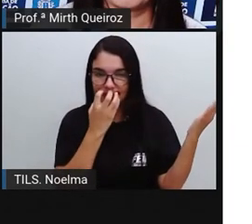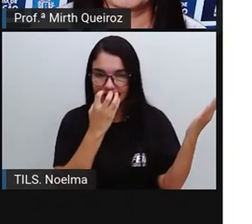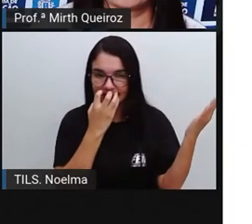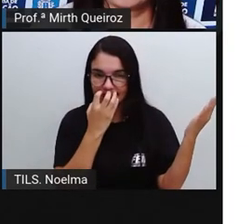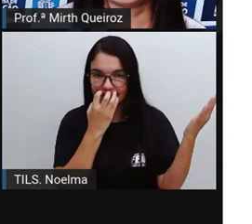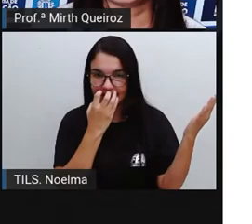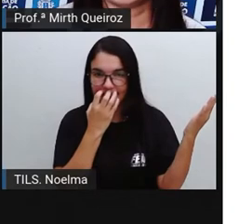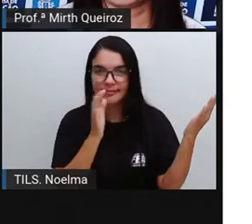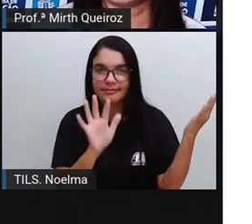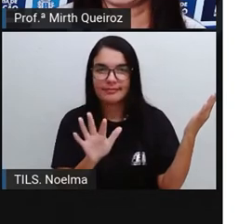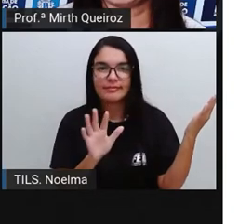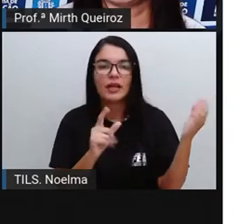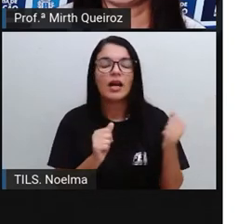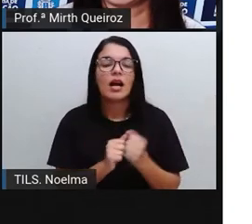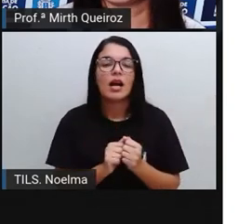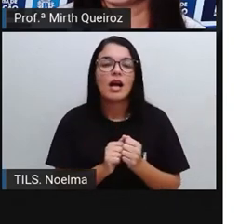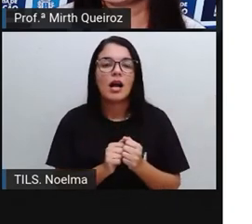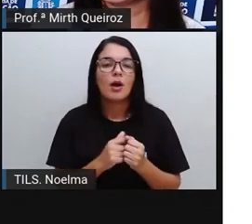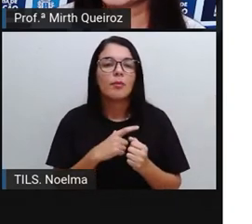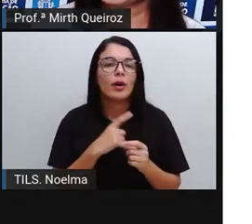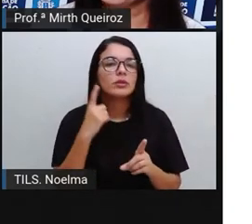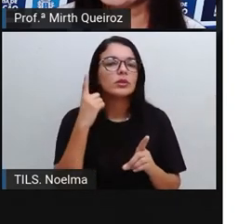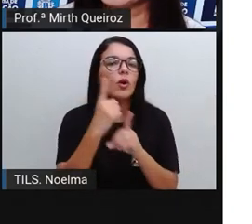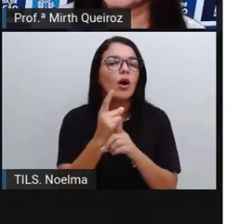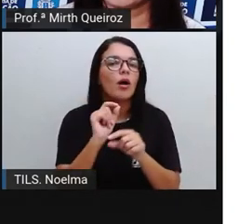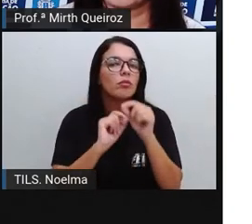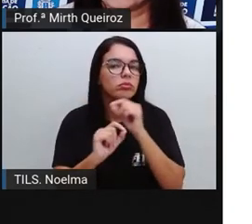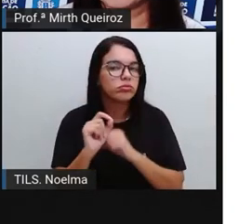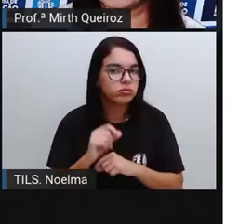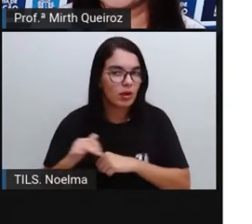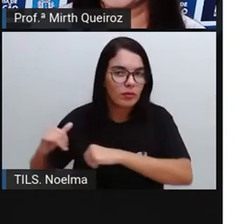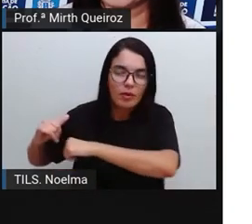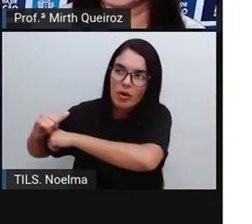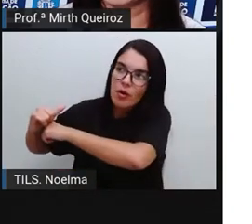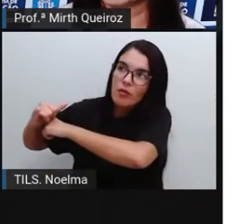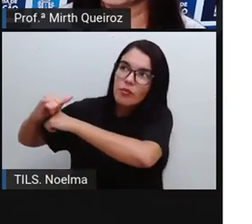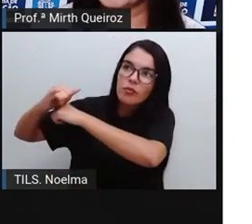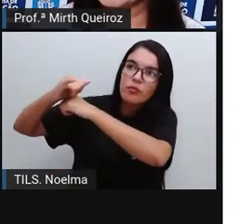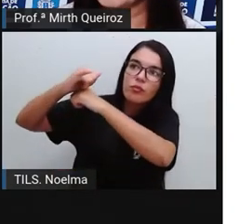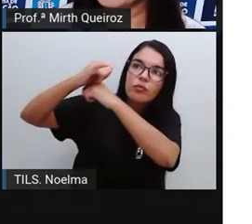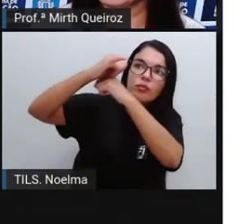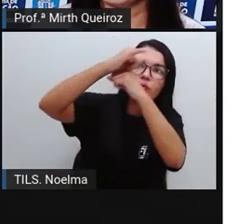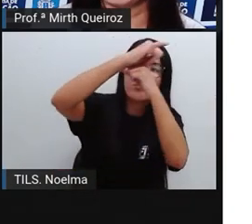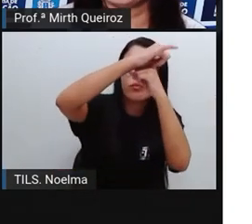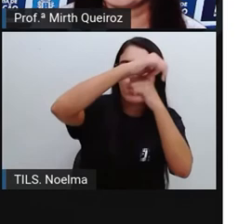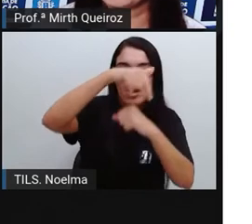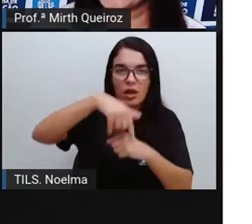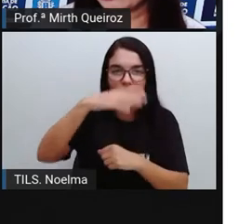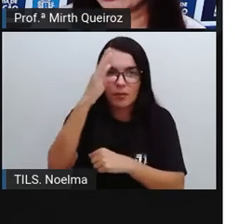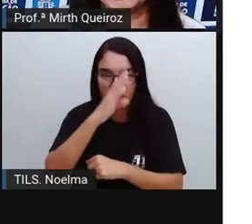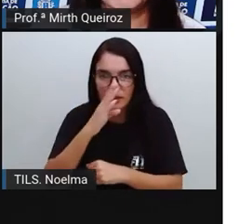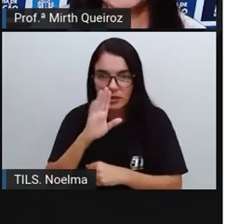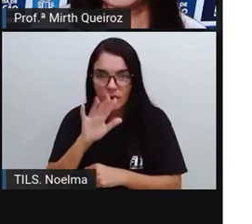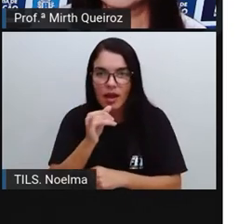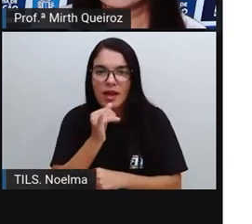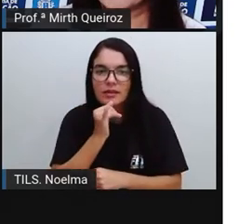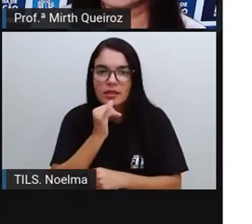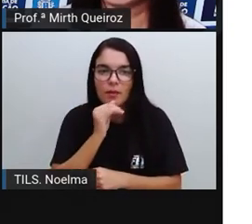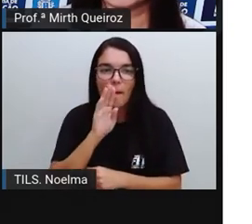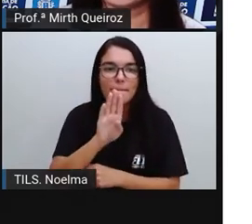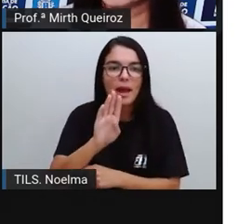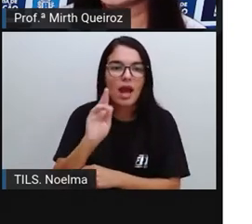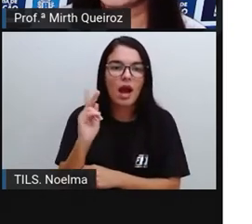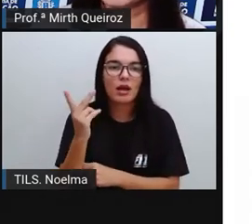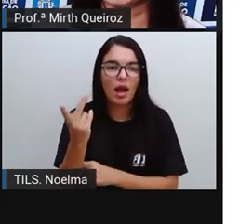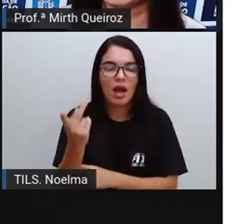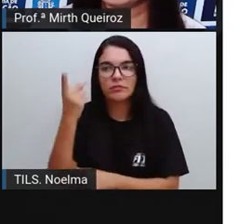A obra de Romero Brito pode ser encontrada em muitos aeroportos, como eu disse para vocês, no Brasil, como em Belo Horizonte, São Paulo,